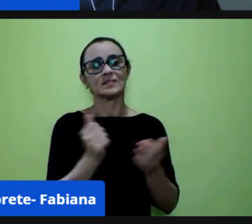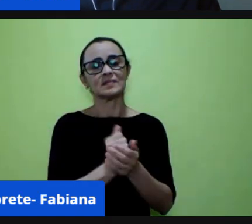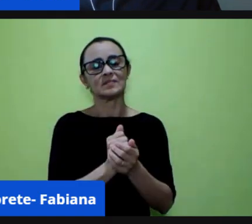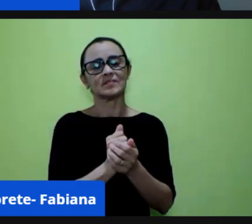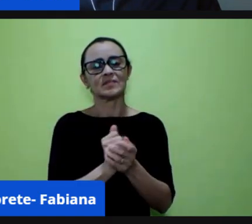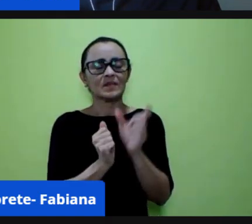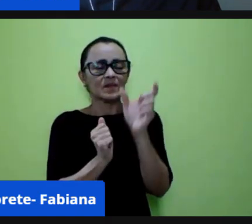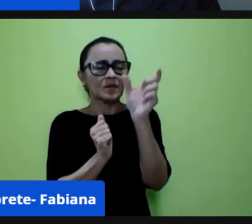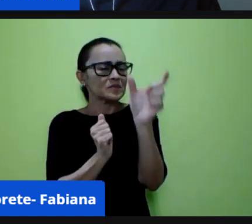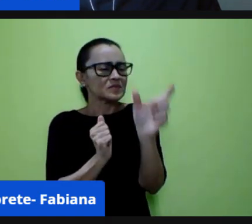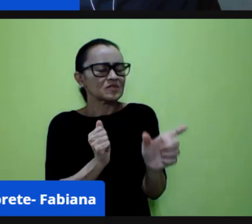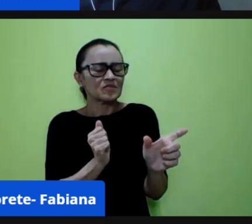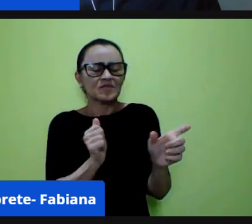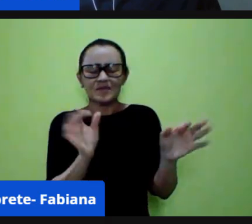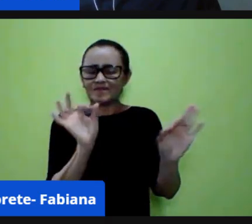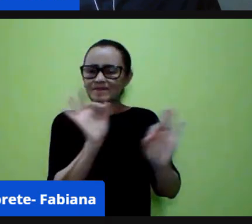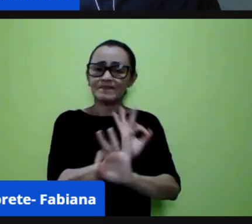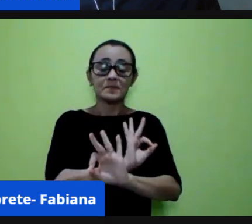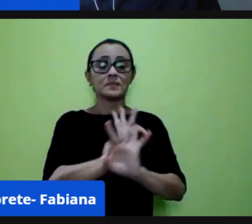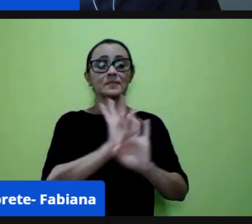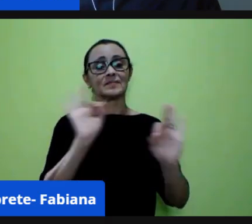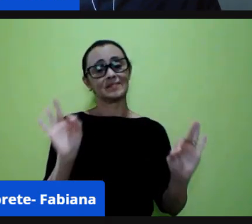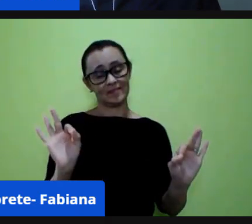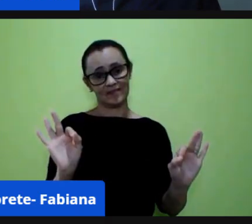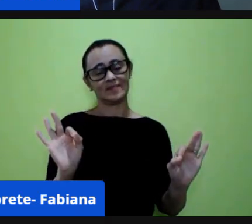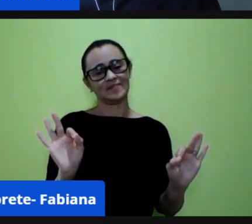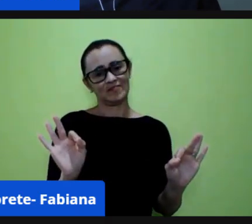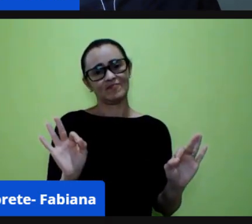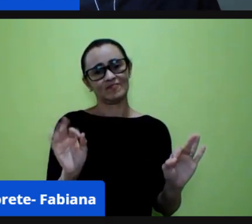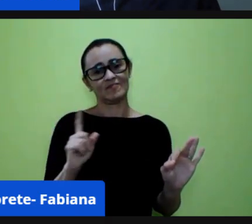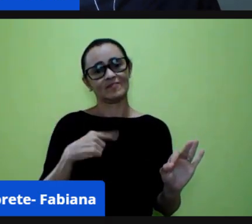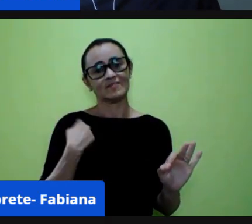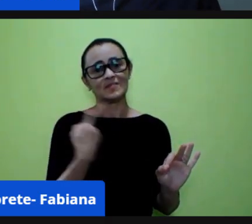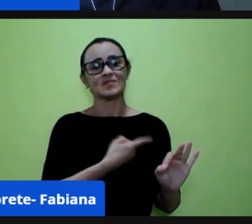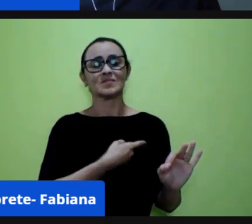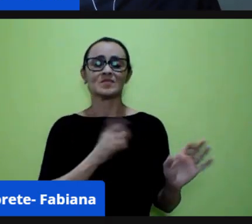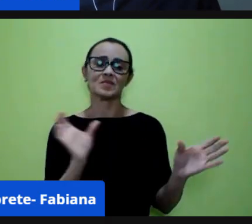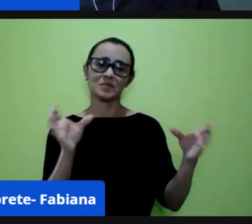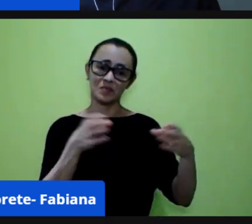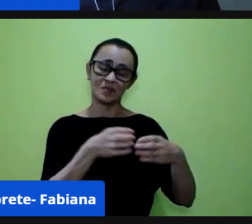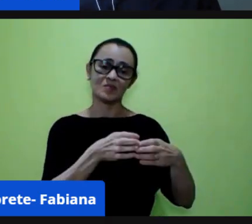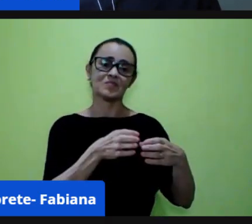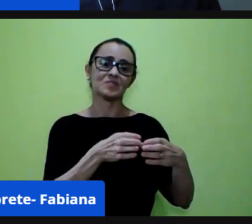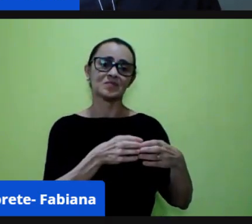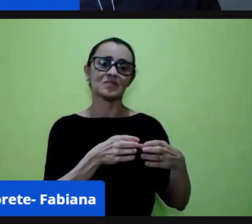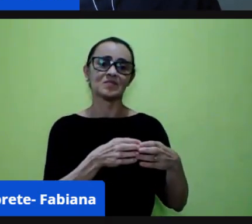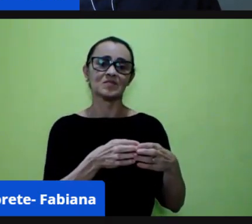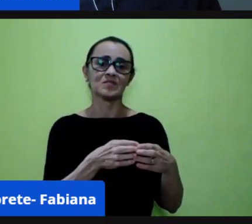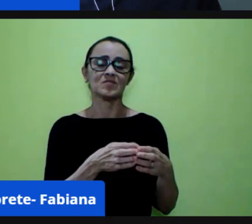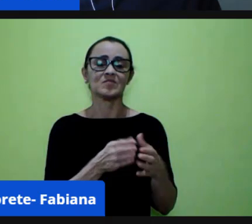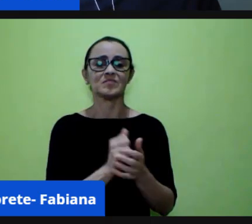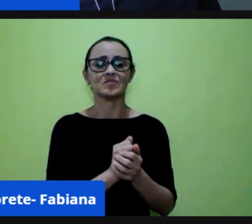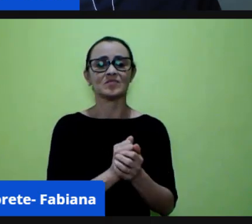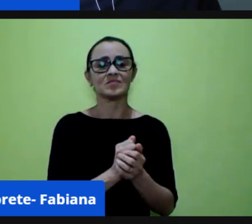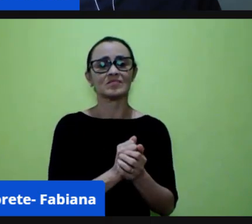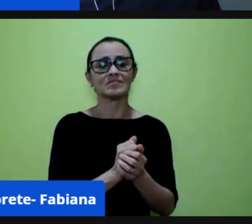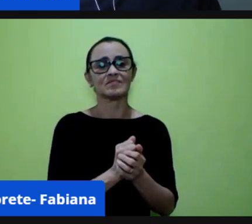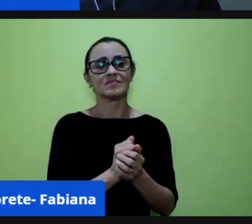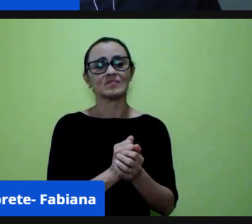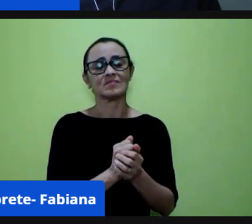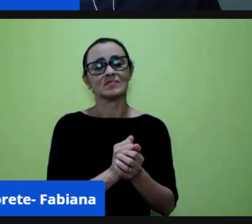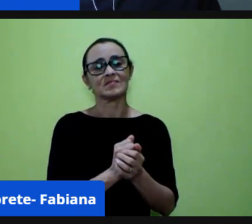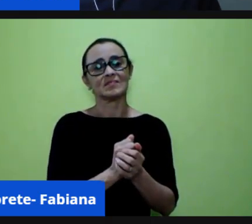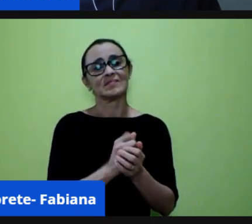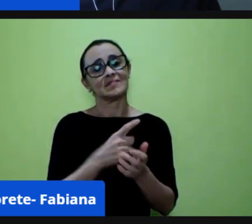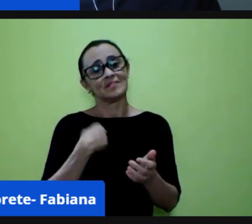humano maravilhoso da nossa equipe todos nós aqui de preto e nos segurando